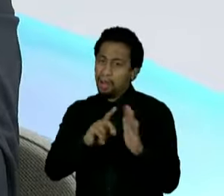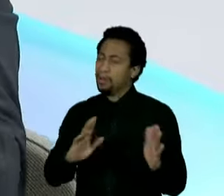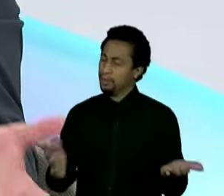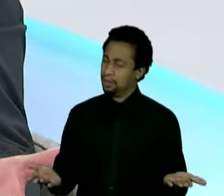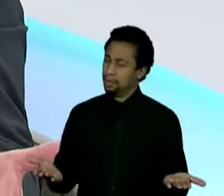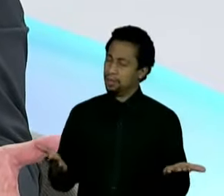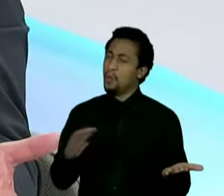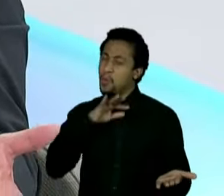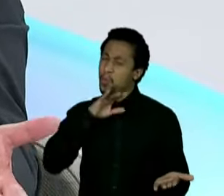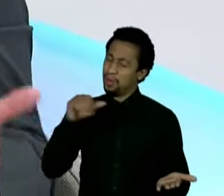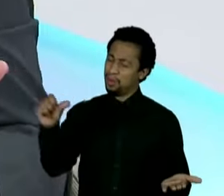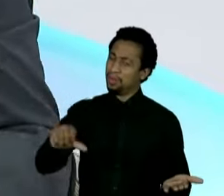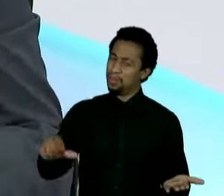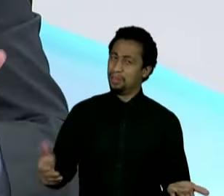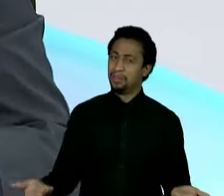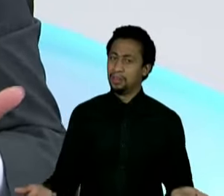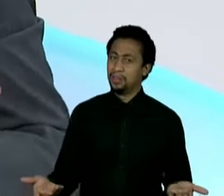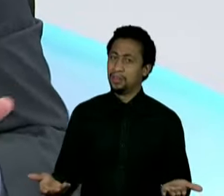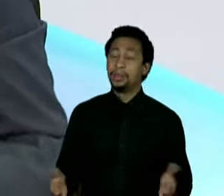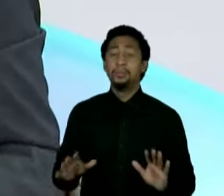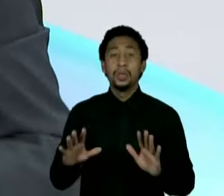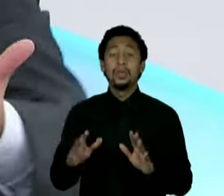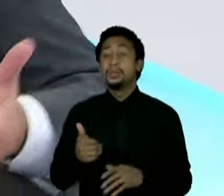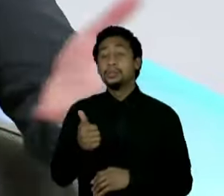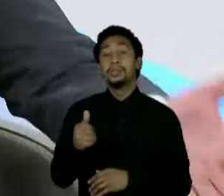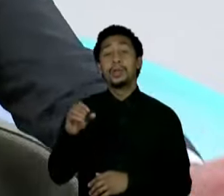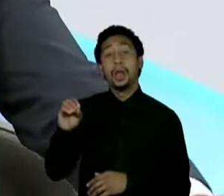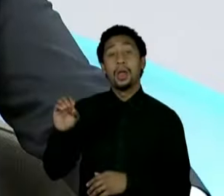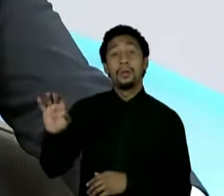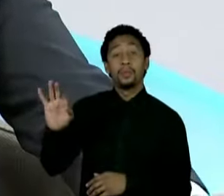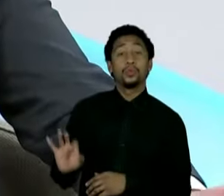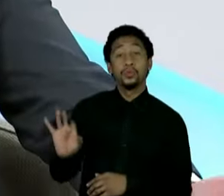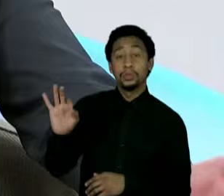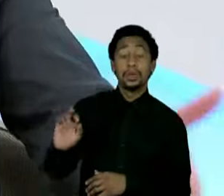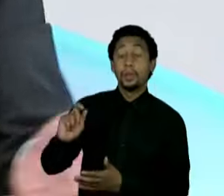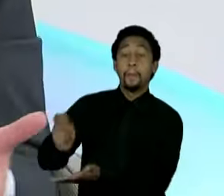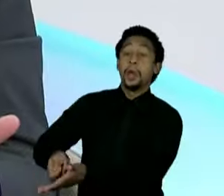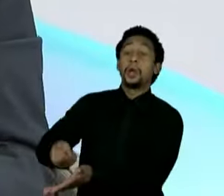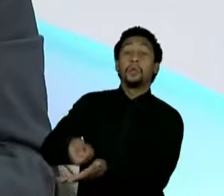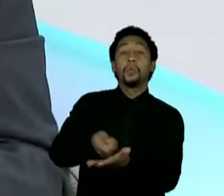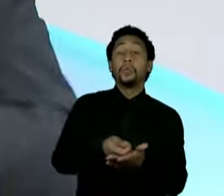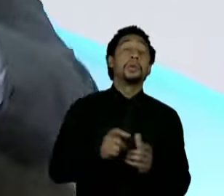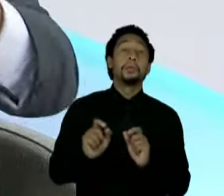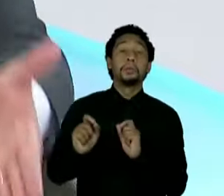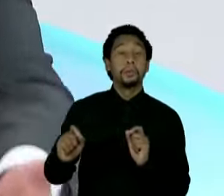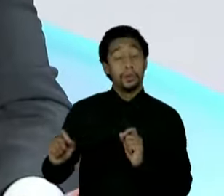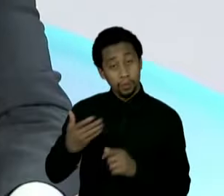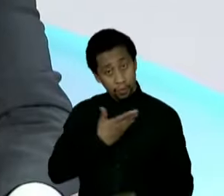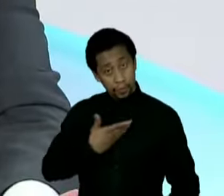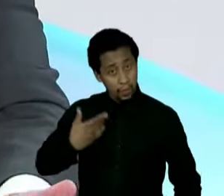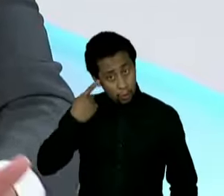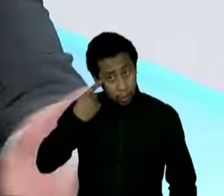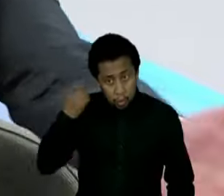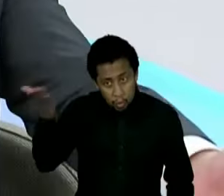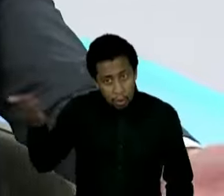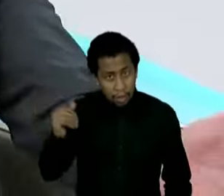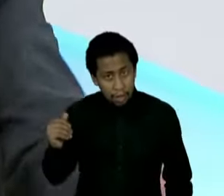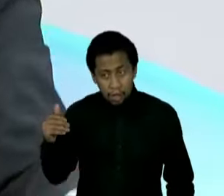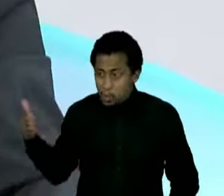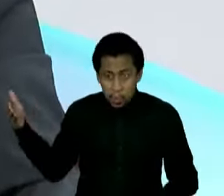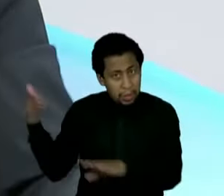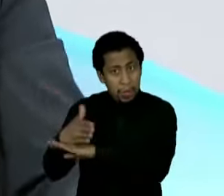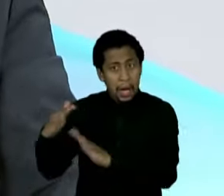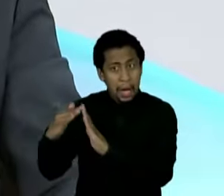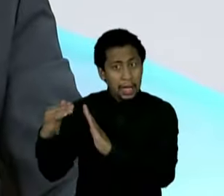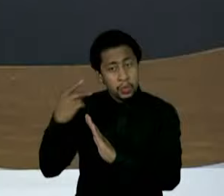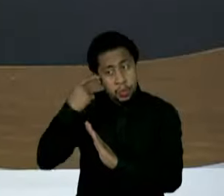operação mal feita, porque 100% dos pagamentos tinham sido feitos no governo do Dória. Se tivesse que fazer em alguém, tinha que ser feito na casa do Dória, e na casa do Dória